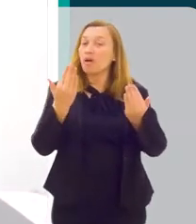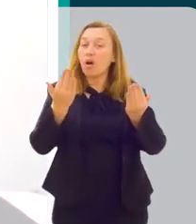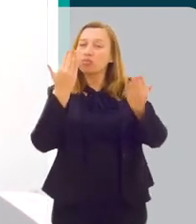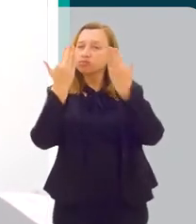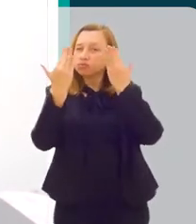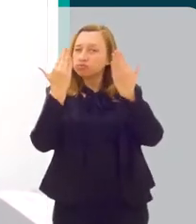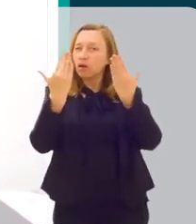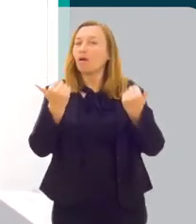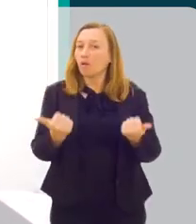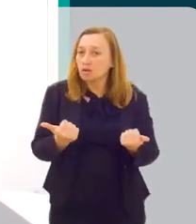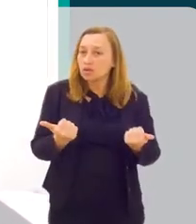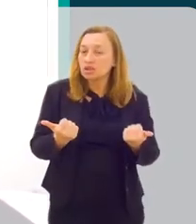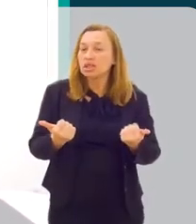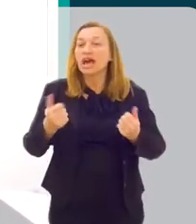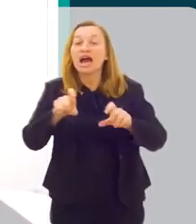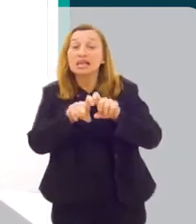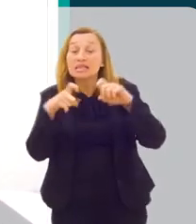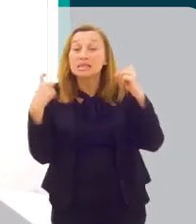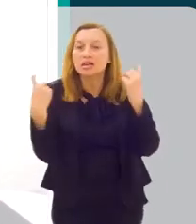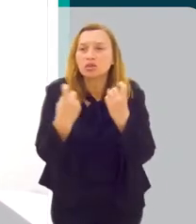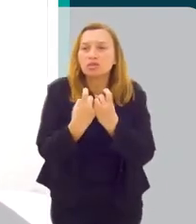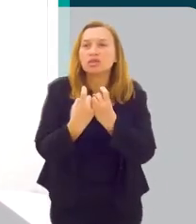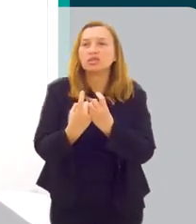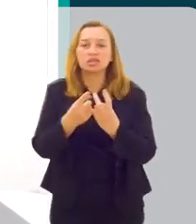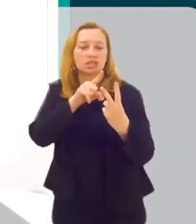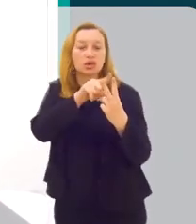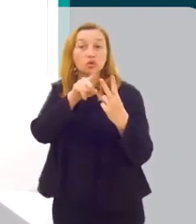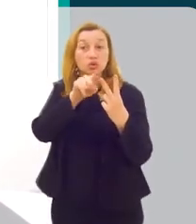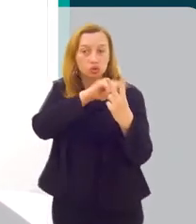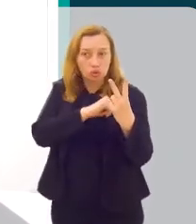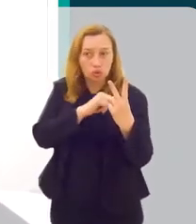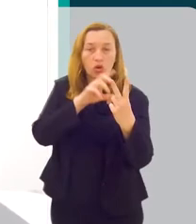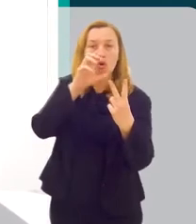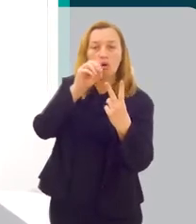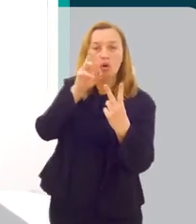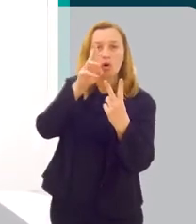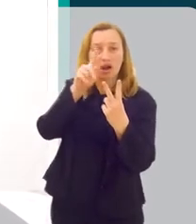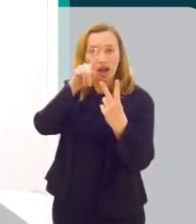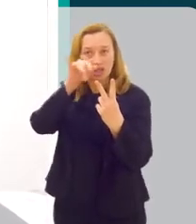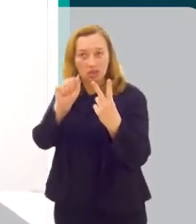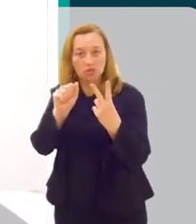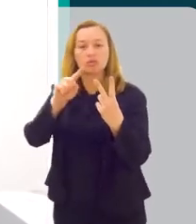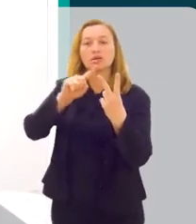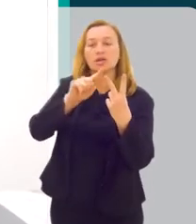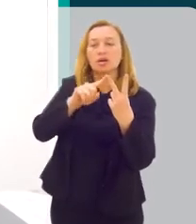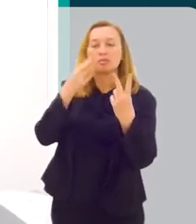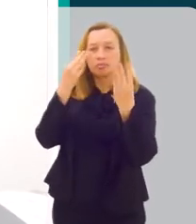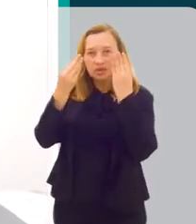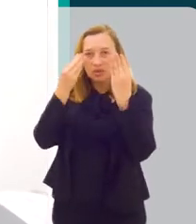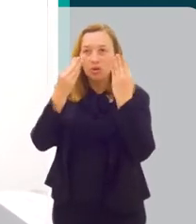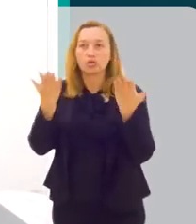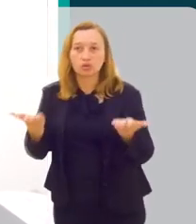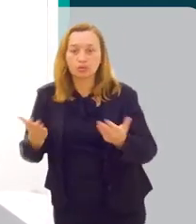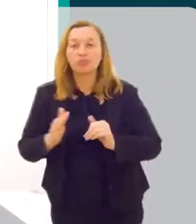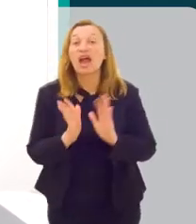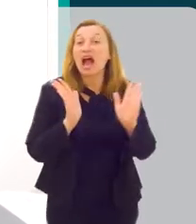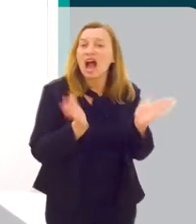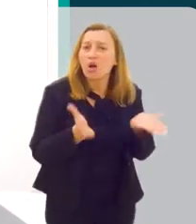então para o psicológico. Então, a sexualidade tem esses dois componentes, o orgânico e o psicológico.